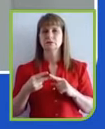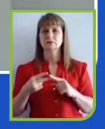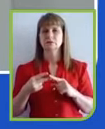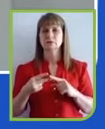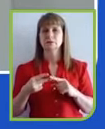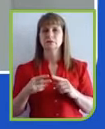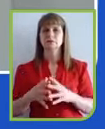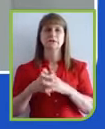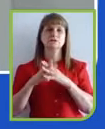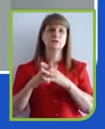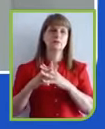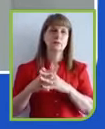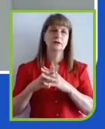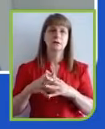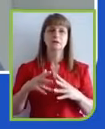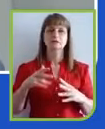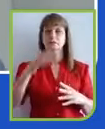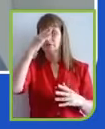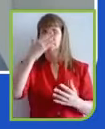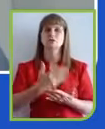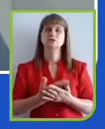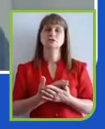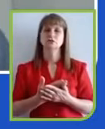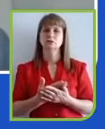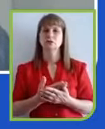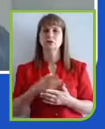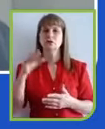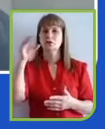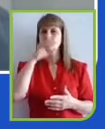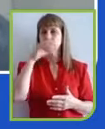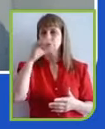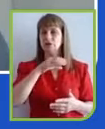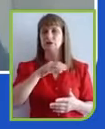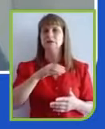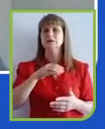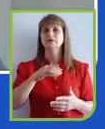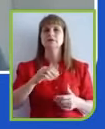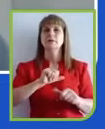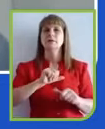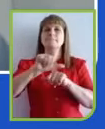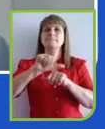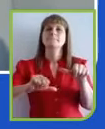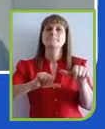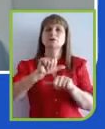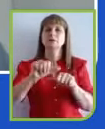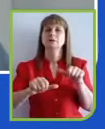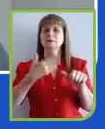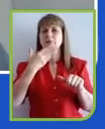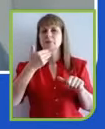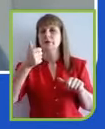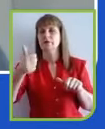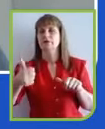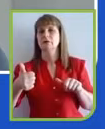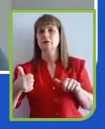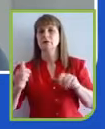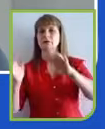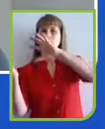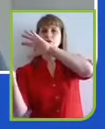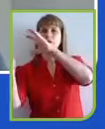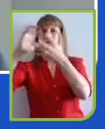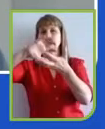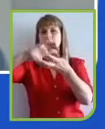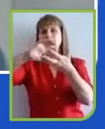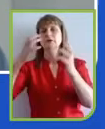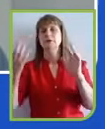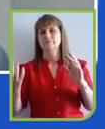acho que são os da urgência da regeneração e as mudanças climáticas. Na urgência da regeneração,